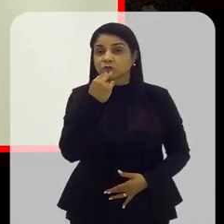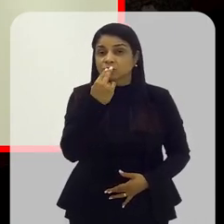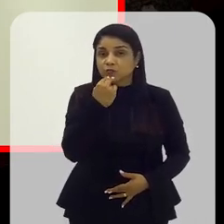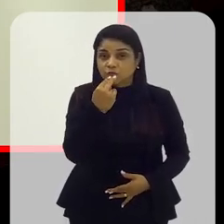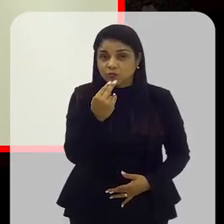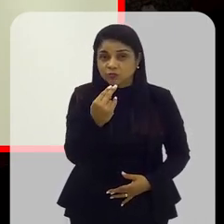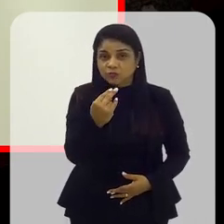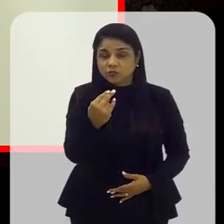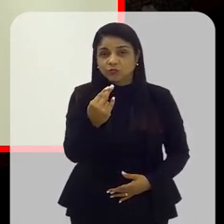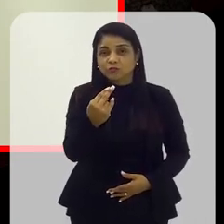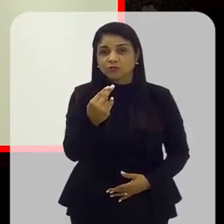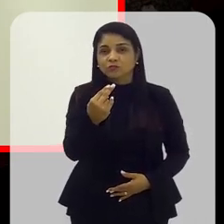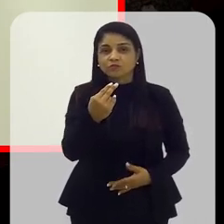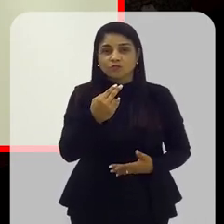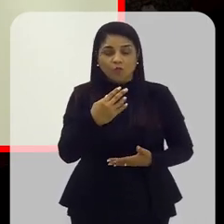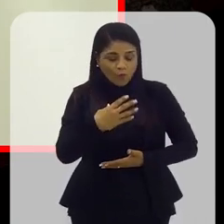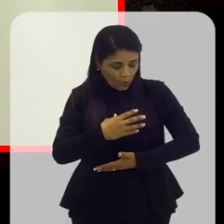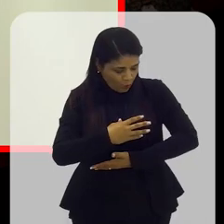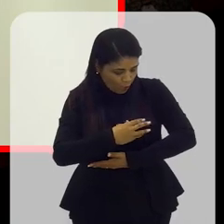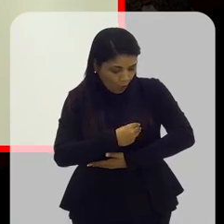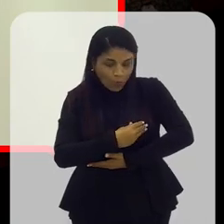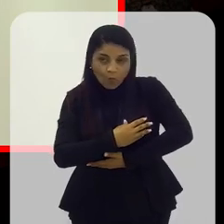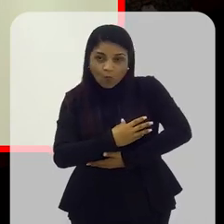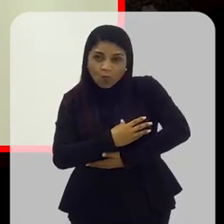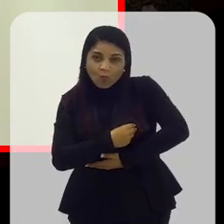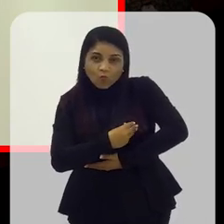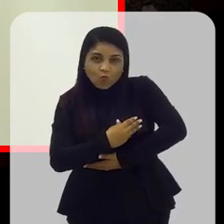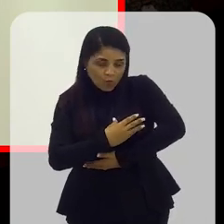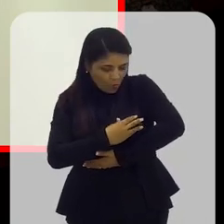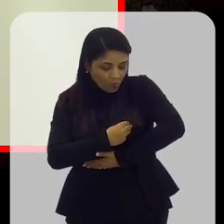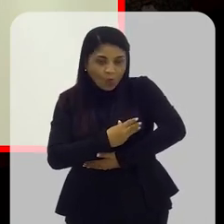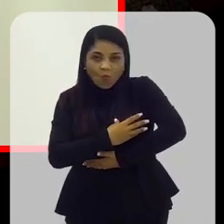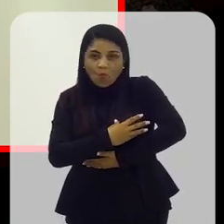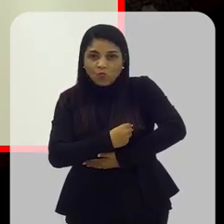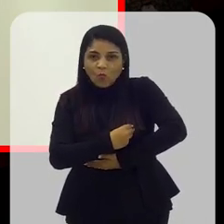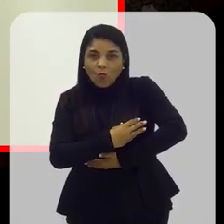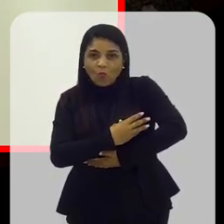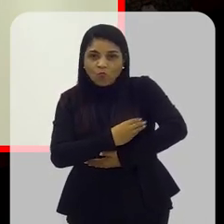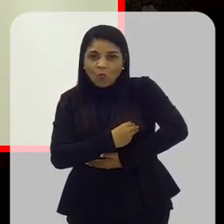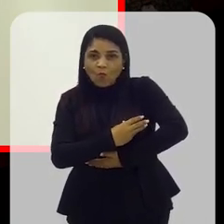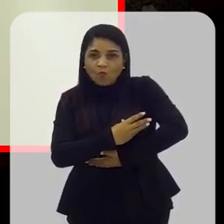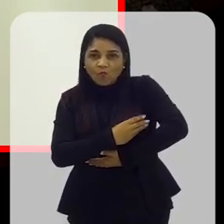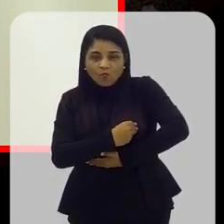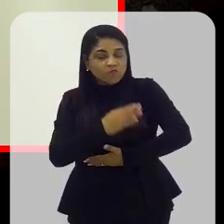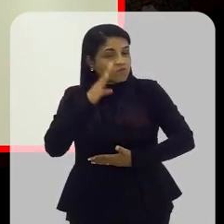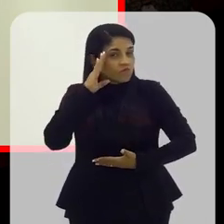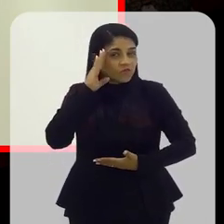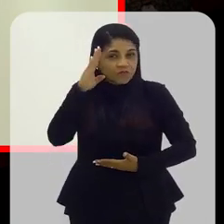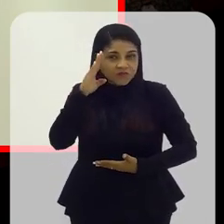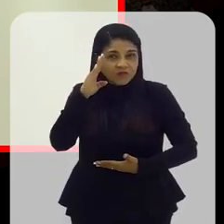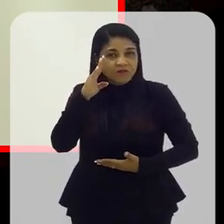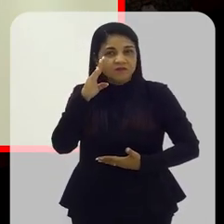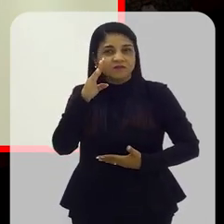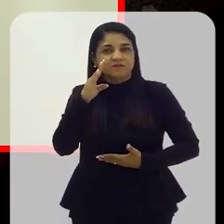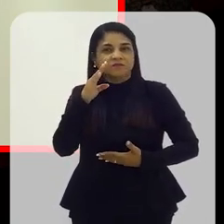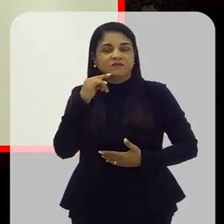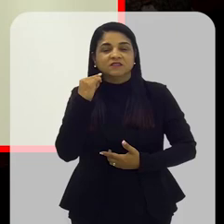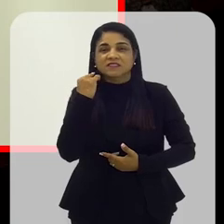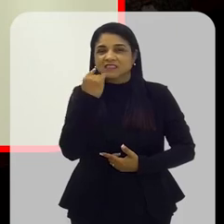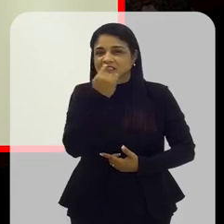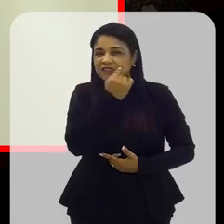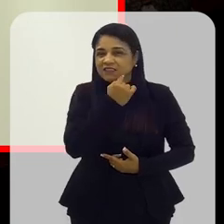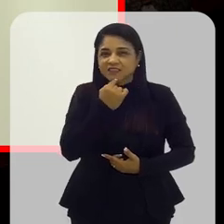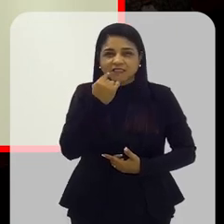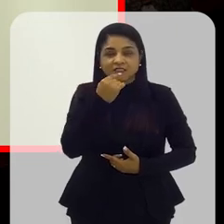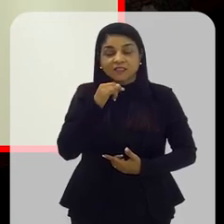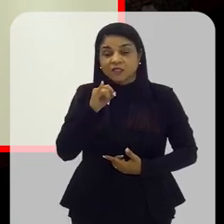nutrição, o aleitamento materno fundamental na promoção já do início da